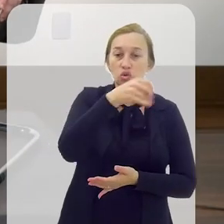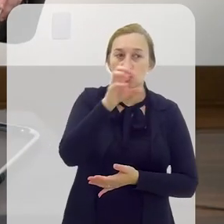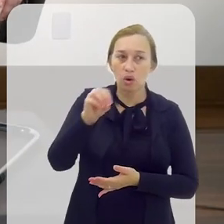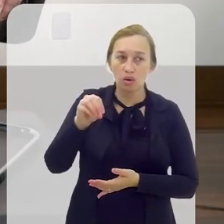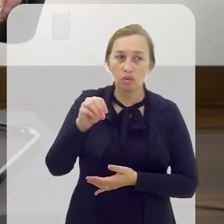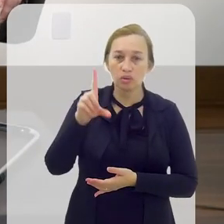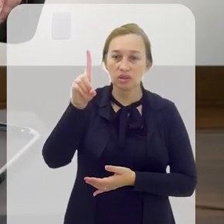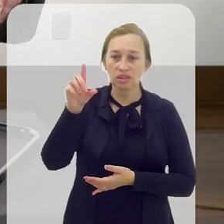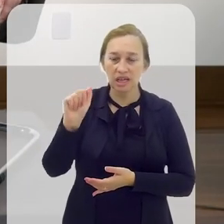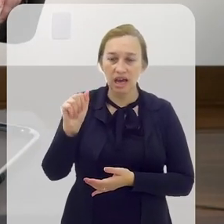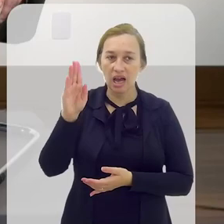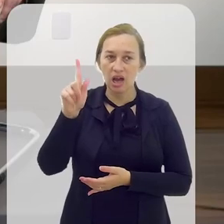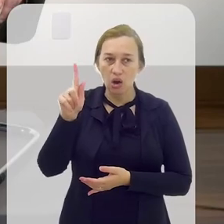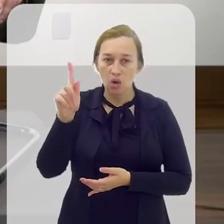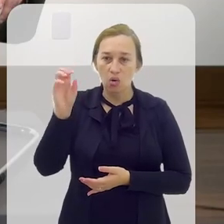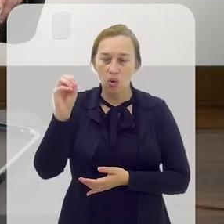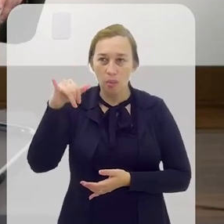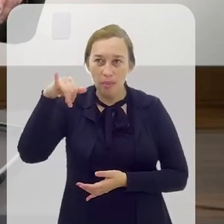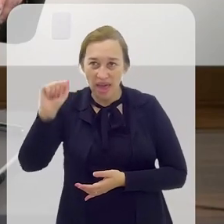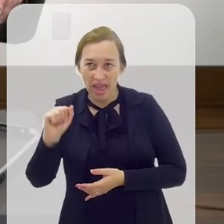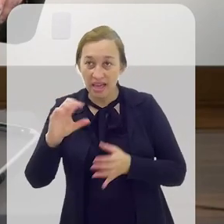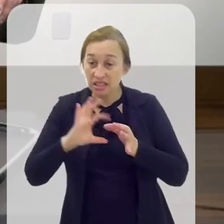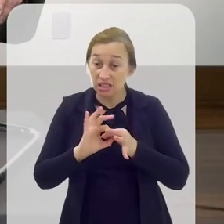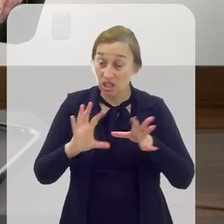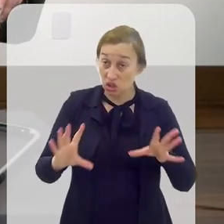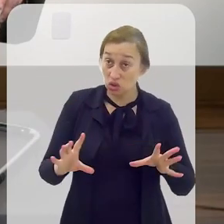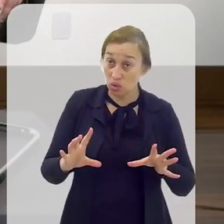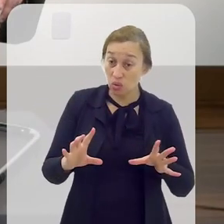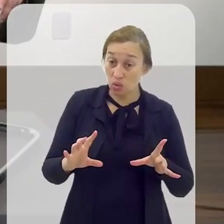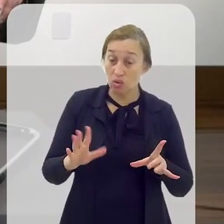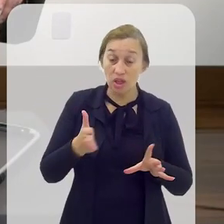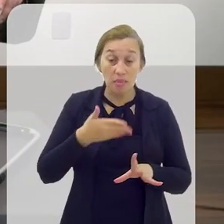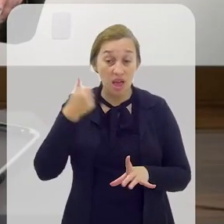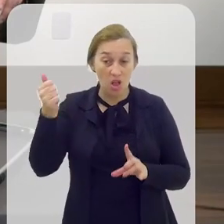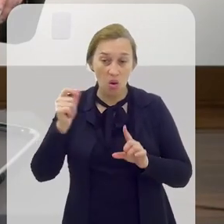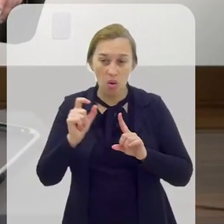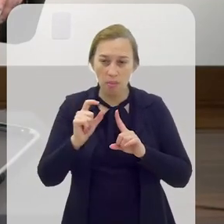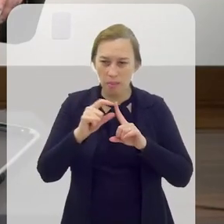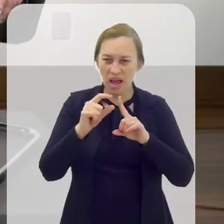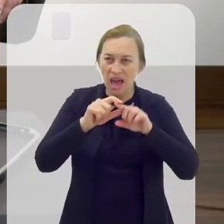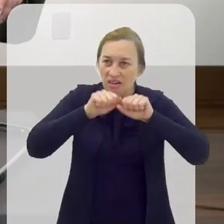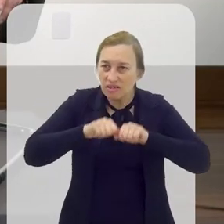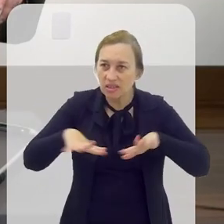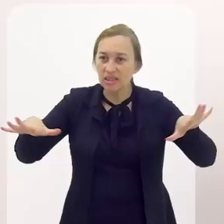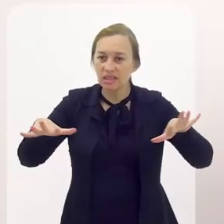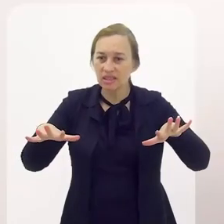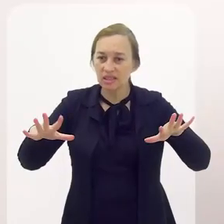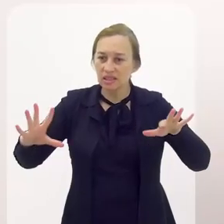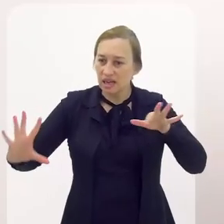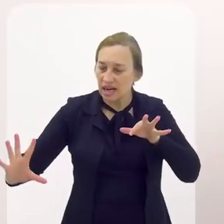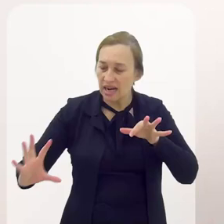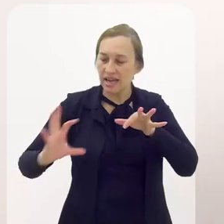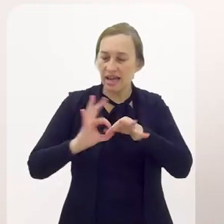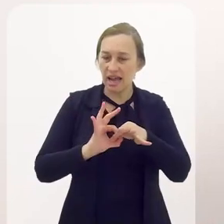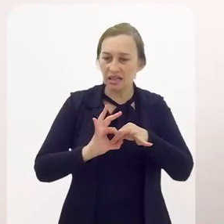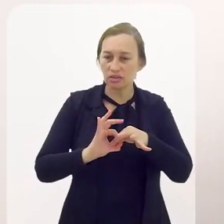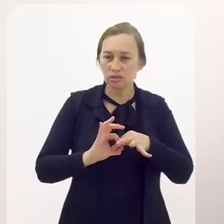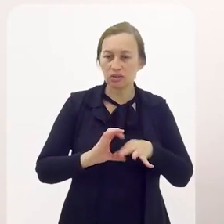Joãozinho da Goméia deixou, na melhor forma da palavra, Caxês